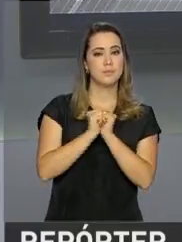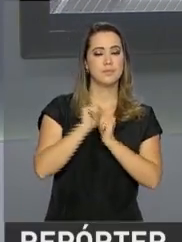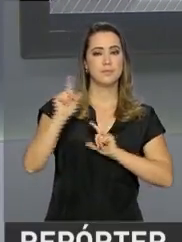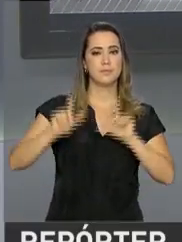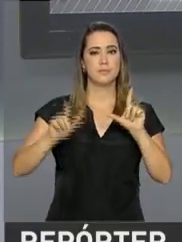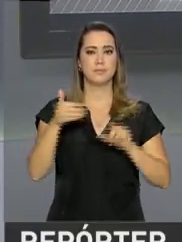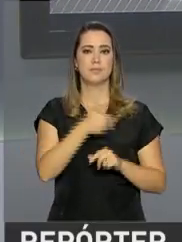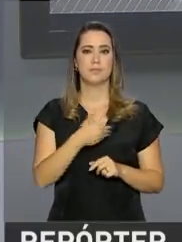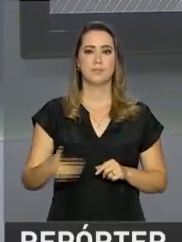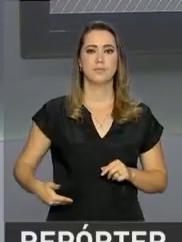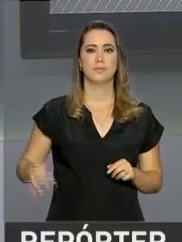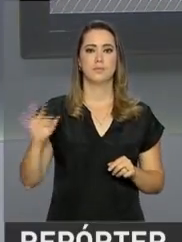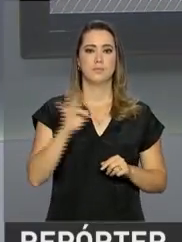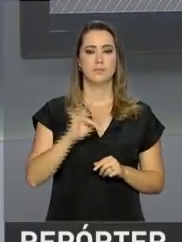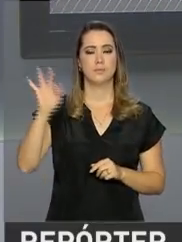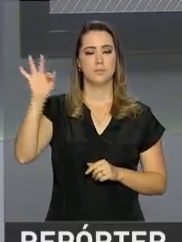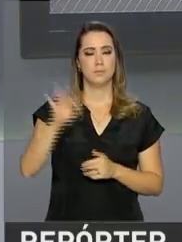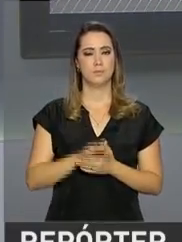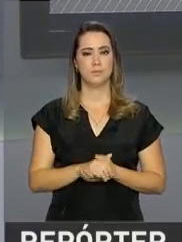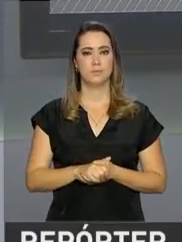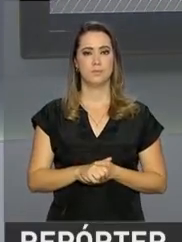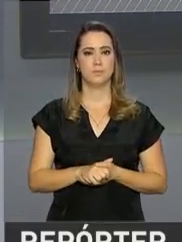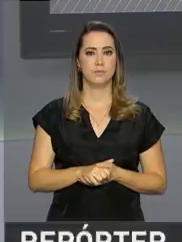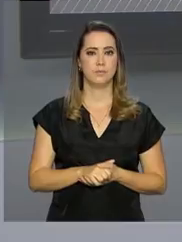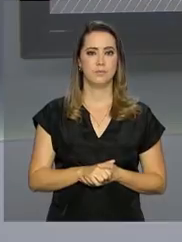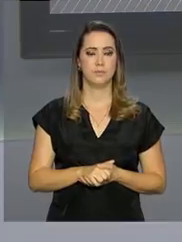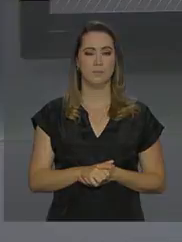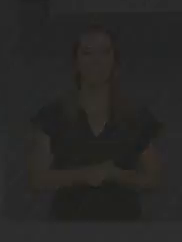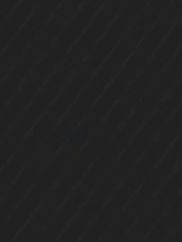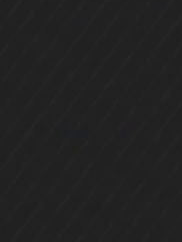com a gente aqui na NBR, na TV do Governo Federal.